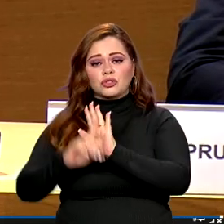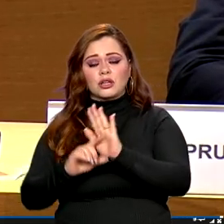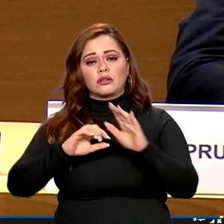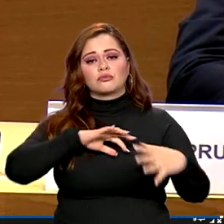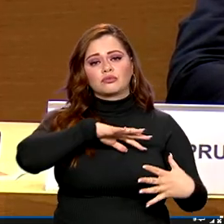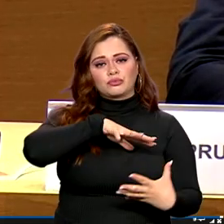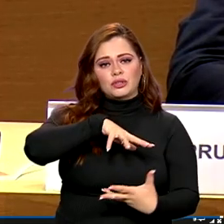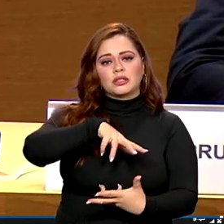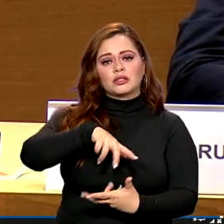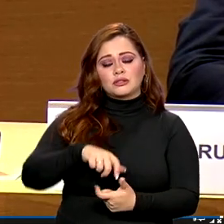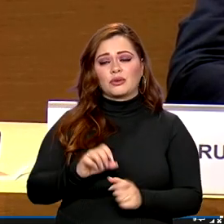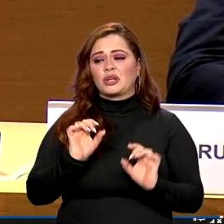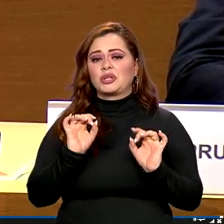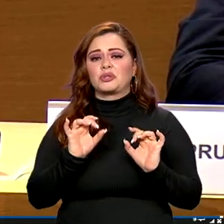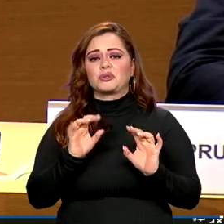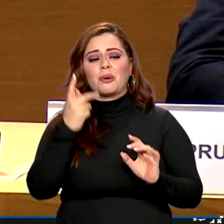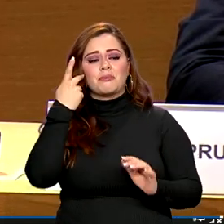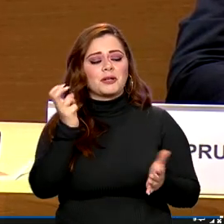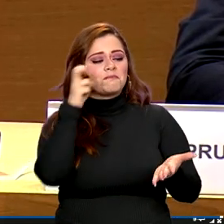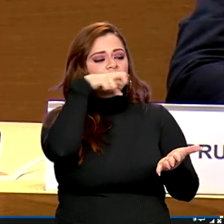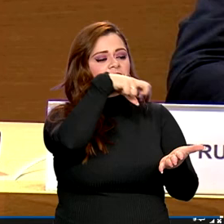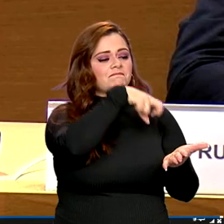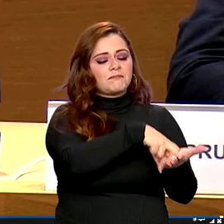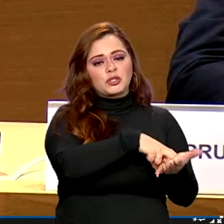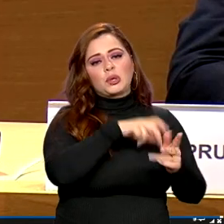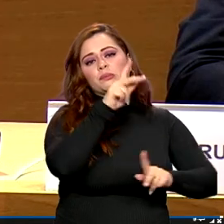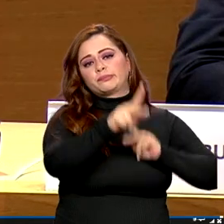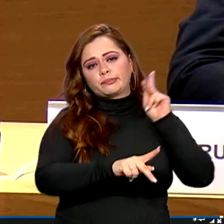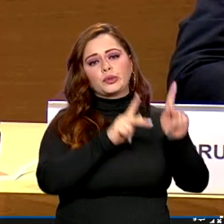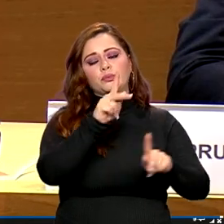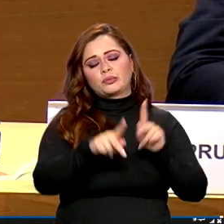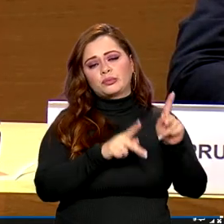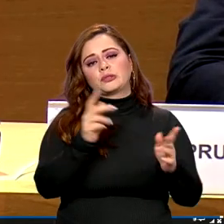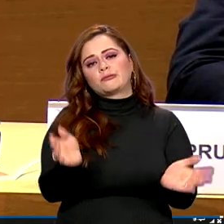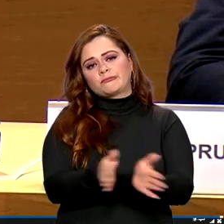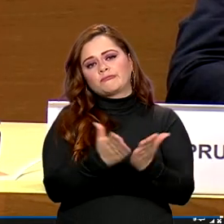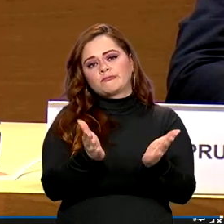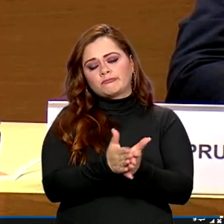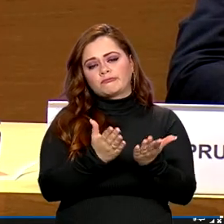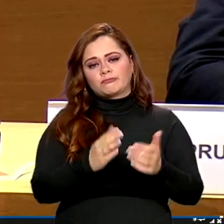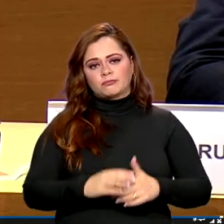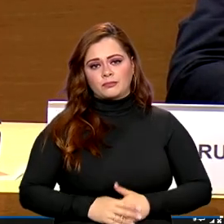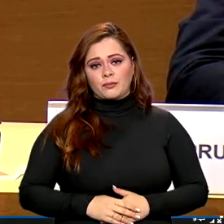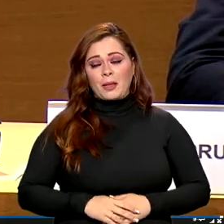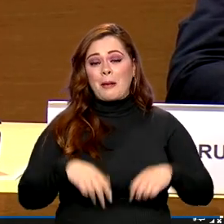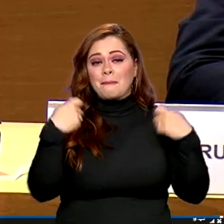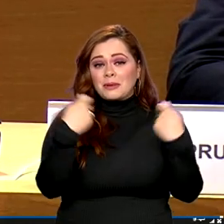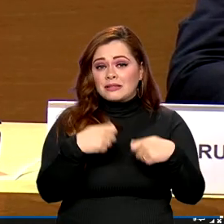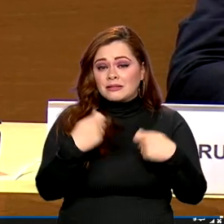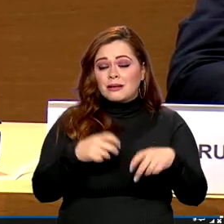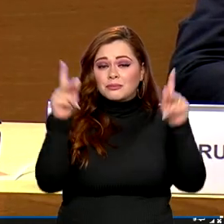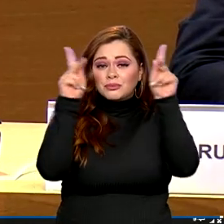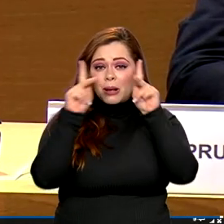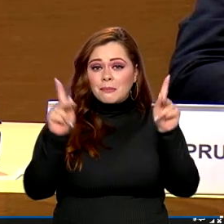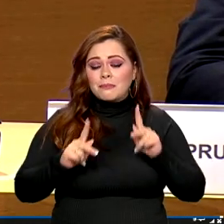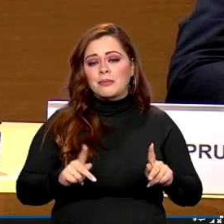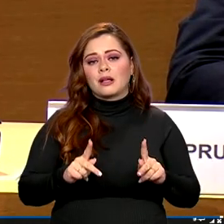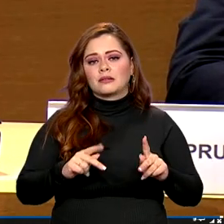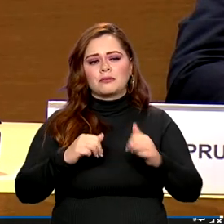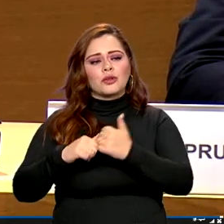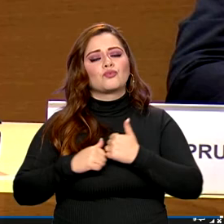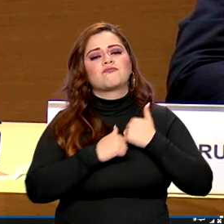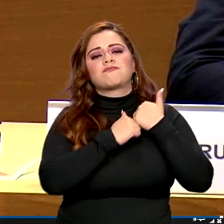serve apenas para penalizar as populações mais vulneráveis. Precisamos de paz para